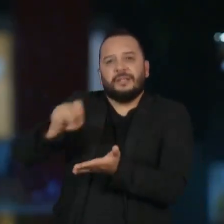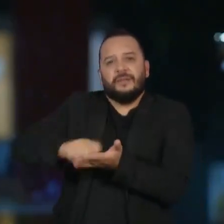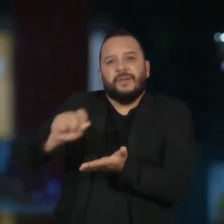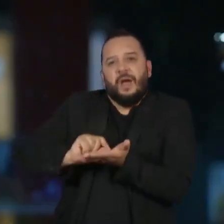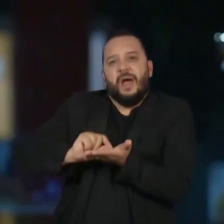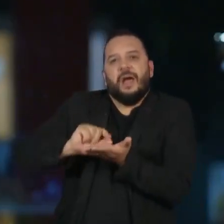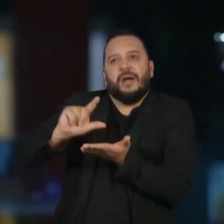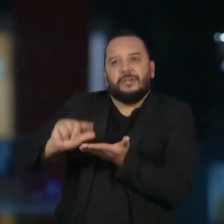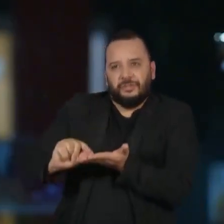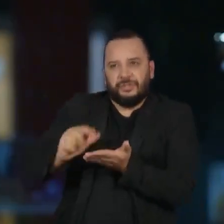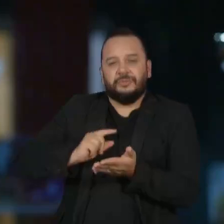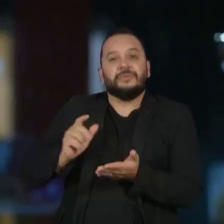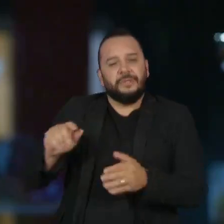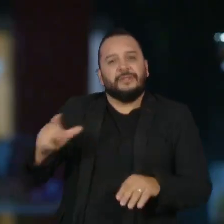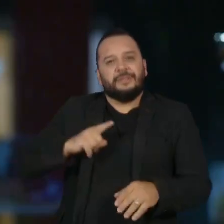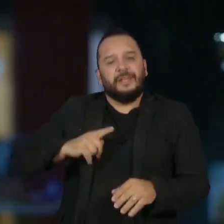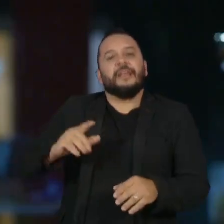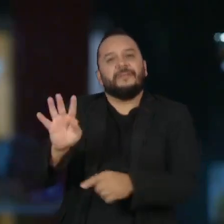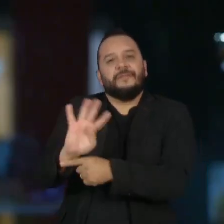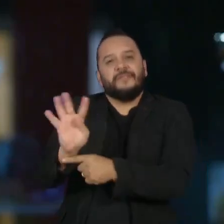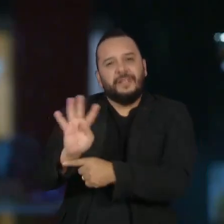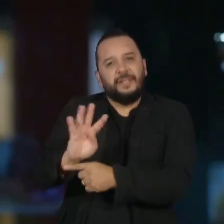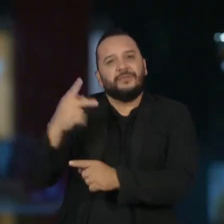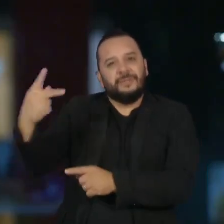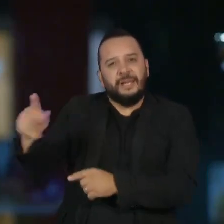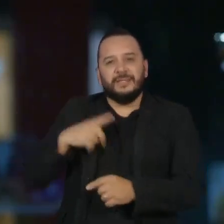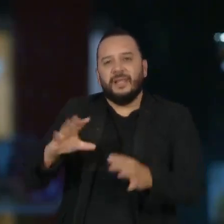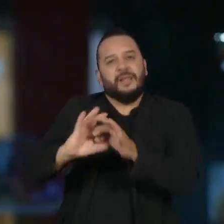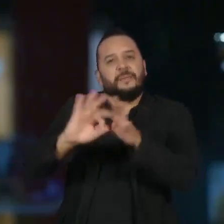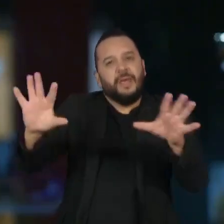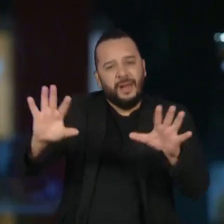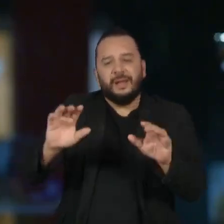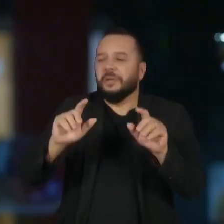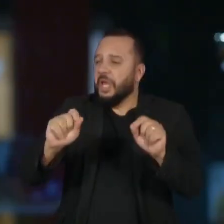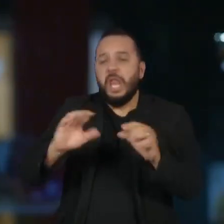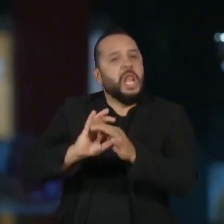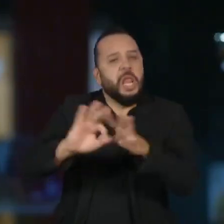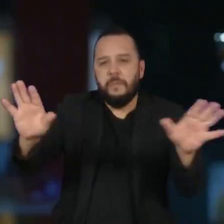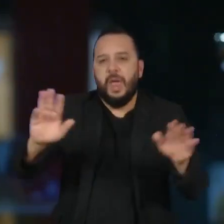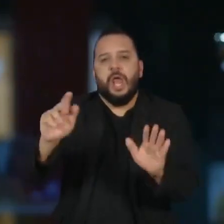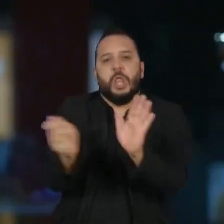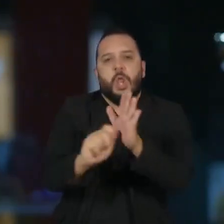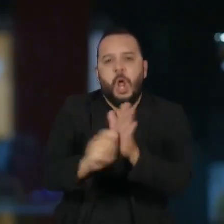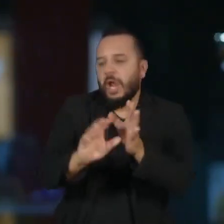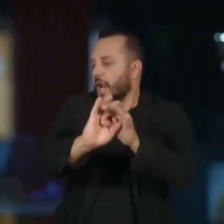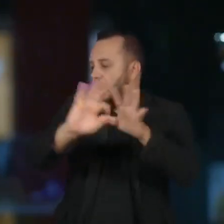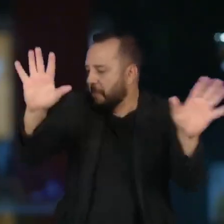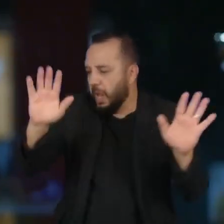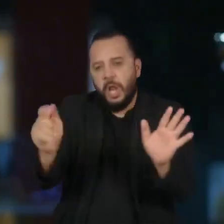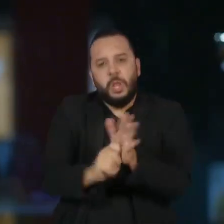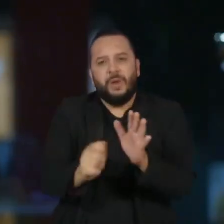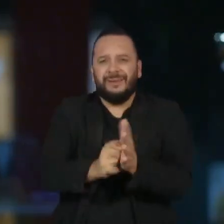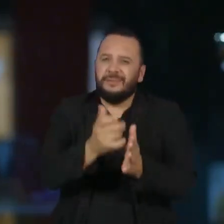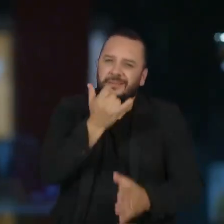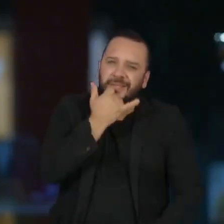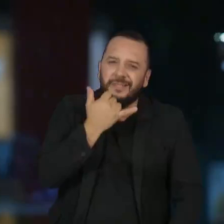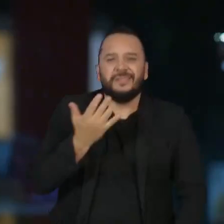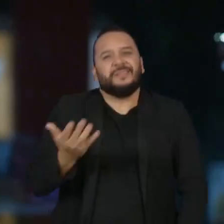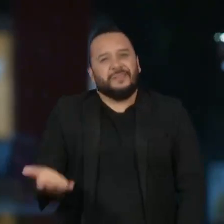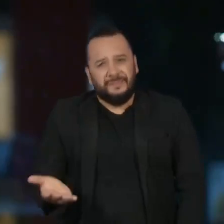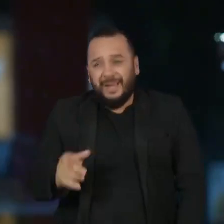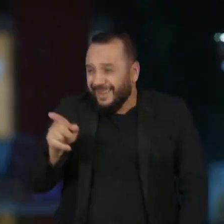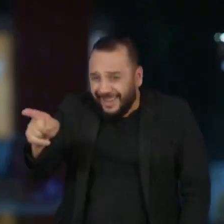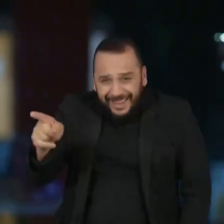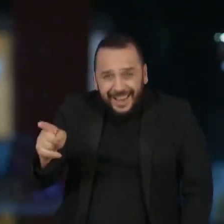tem vários vídeos dele defendendo a liberação de drogas. A gente não pode, de forma nenhuma, lidar com alguém que